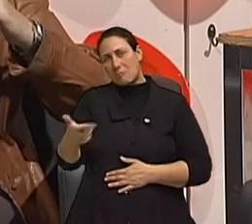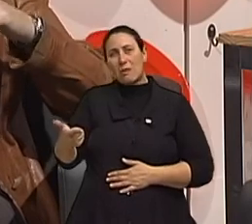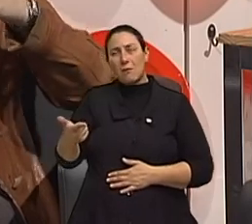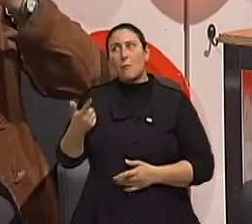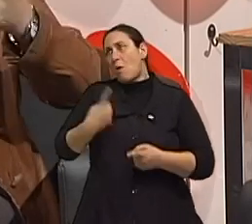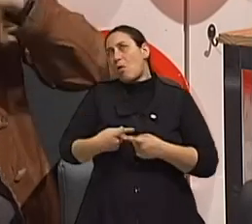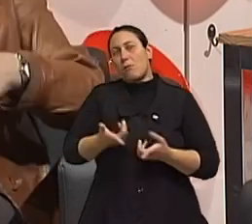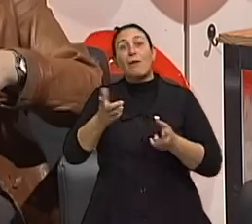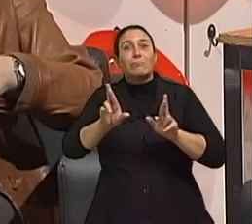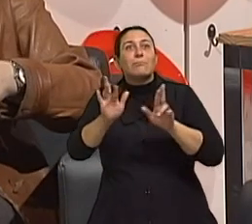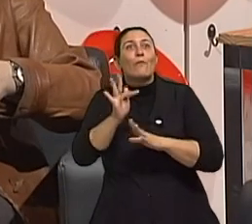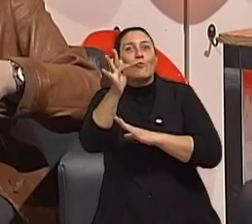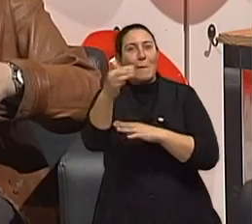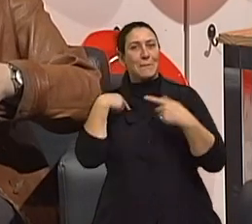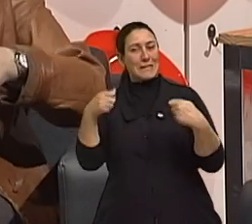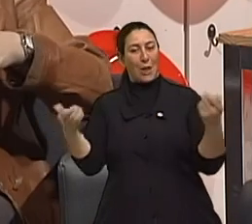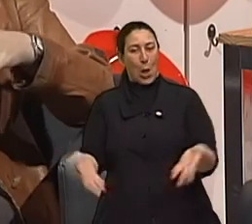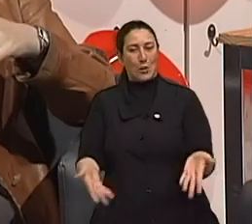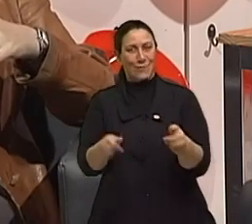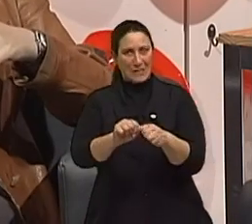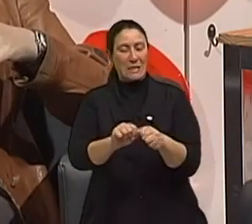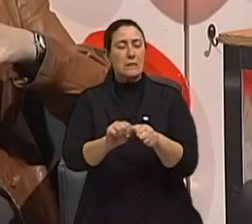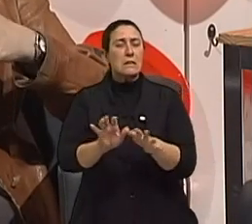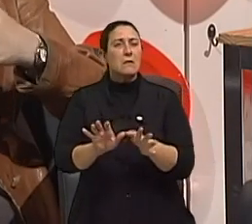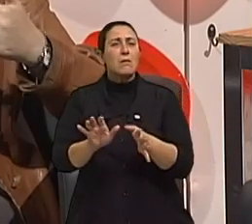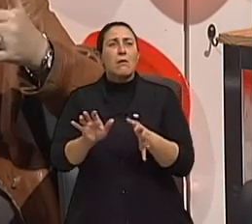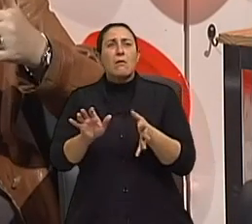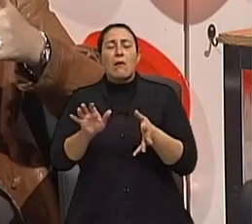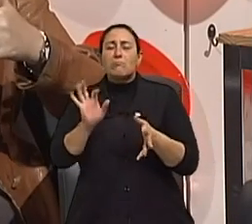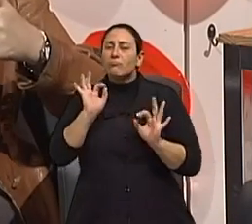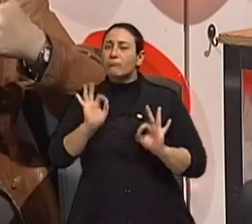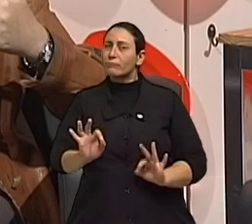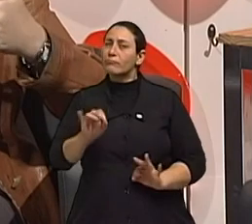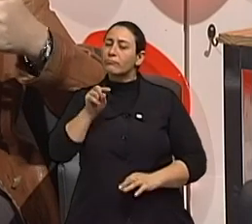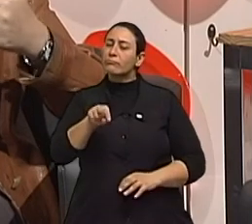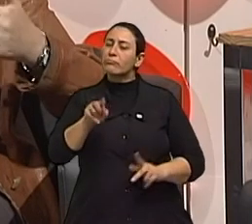para que amanhã seja bom, tem que realizar hoje, né? essa pessoa